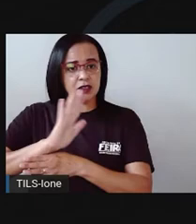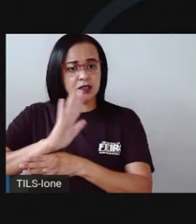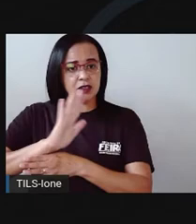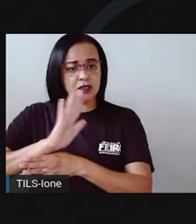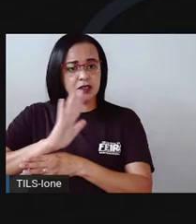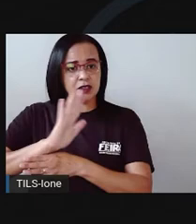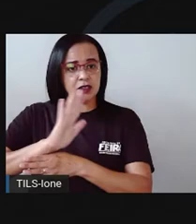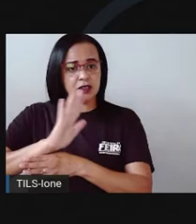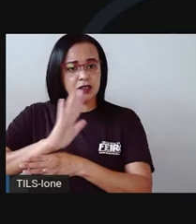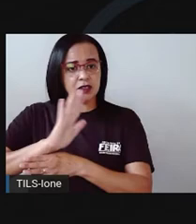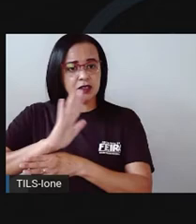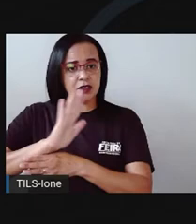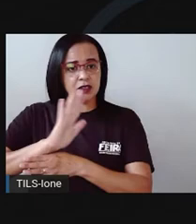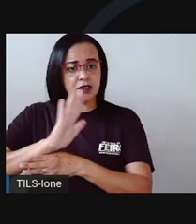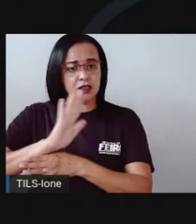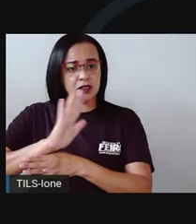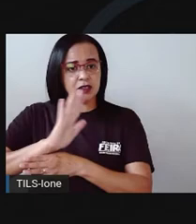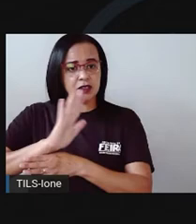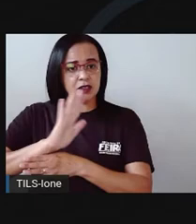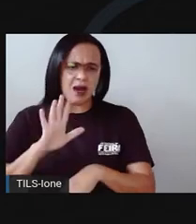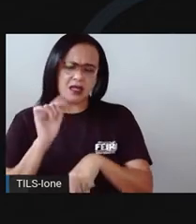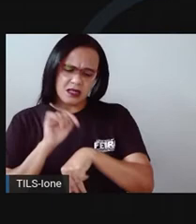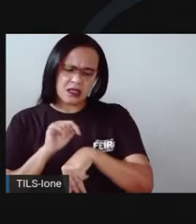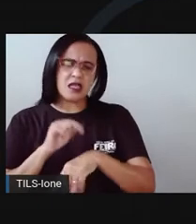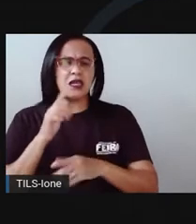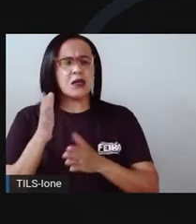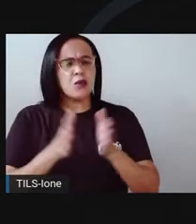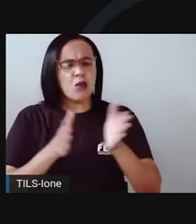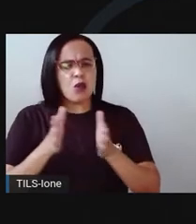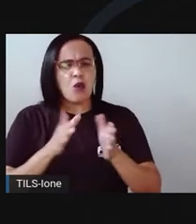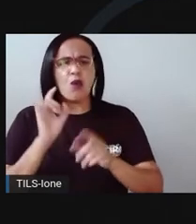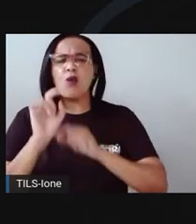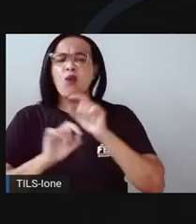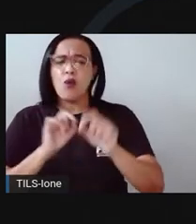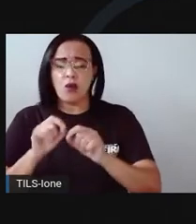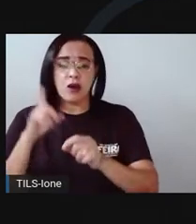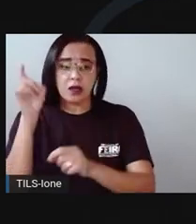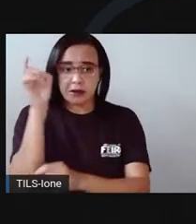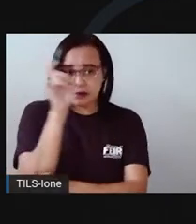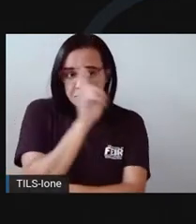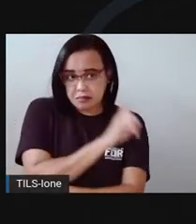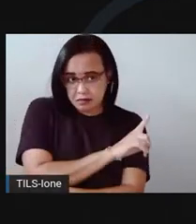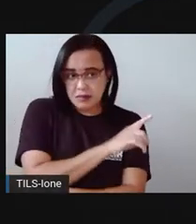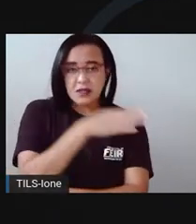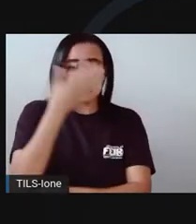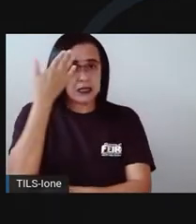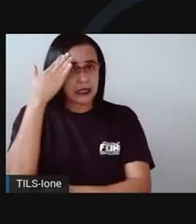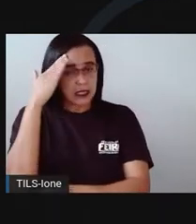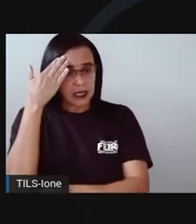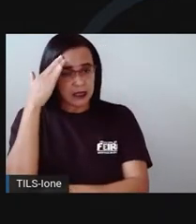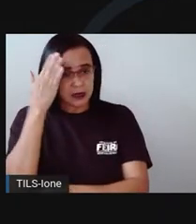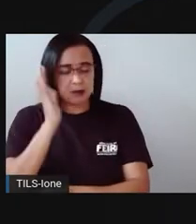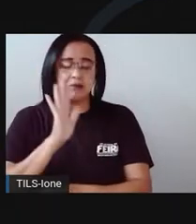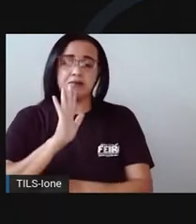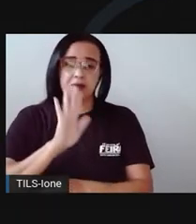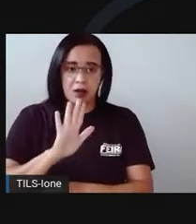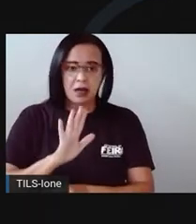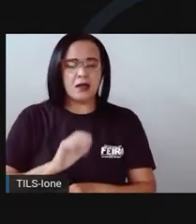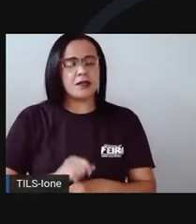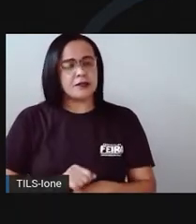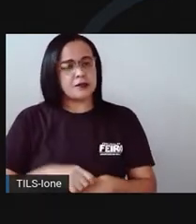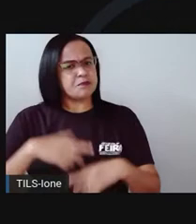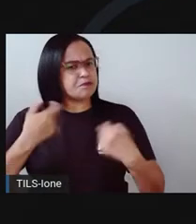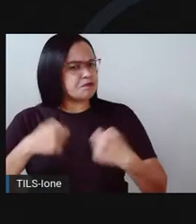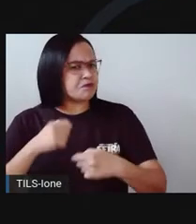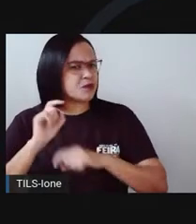tempo? O tempo é algo muito complicado e difícil de compreender, mas uma coisa a gente pode dizer. O tempo